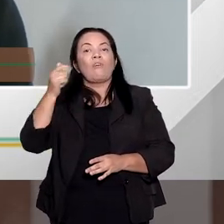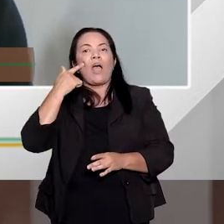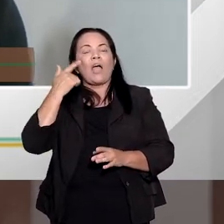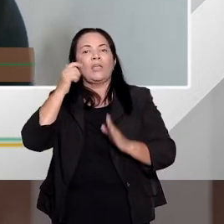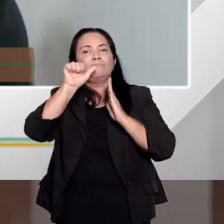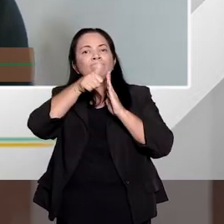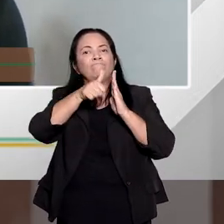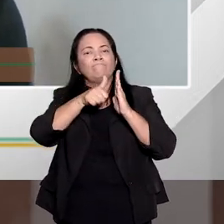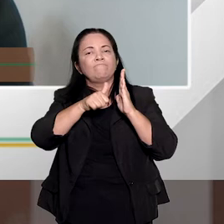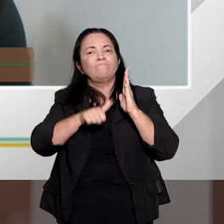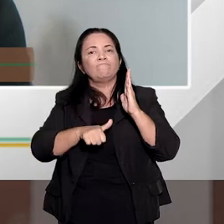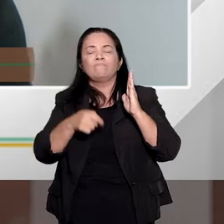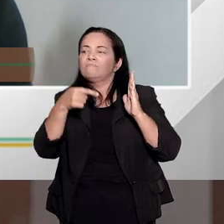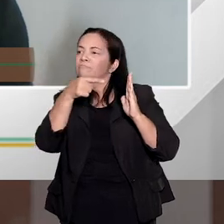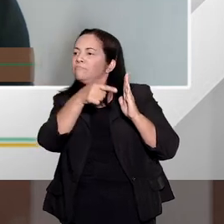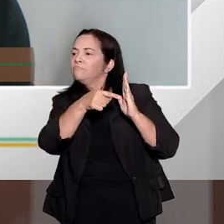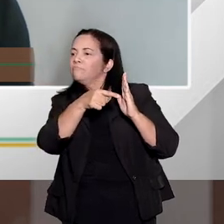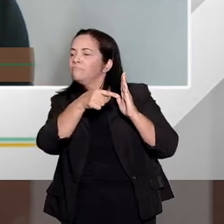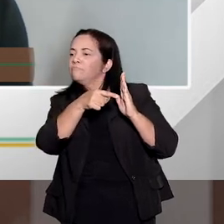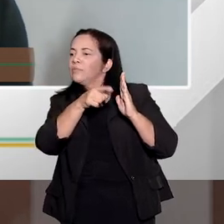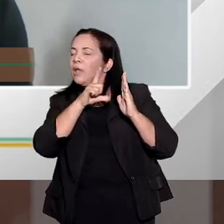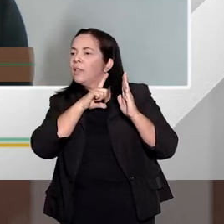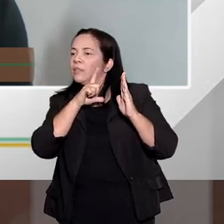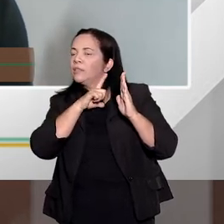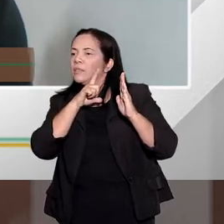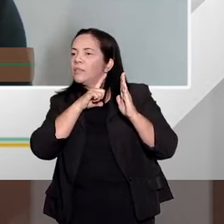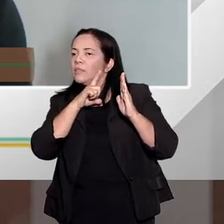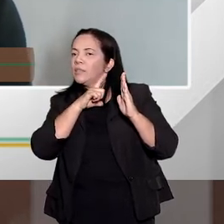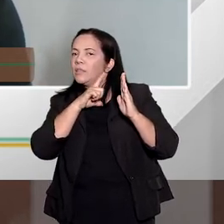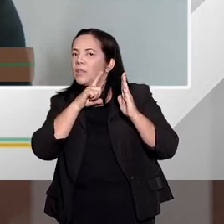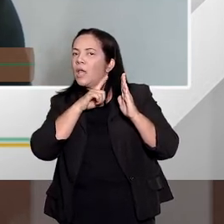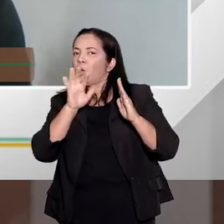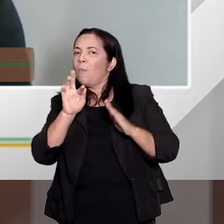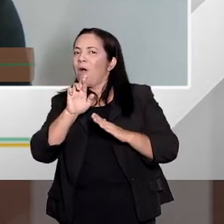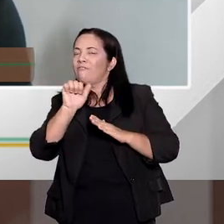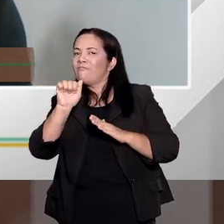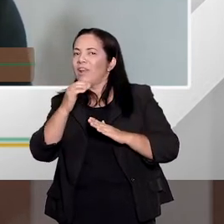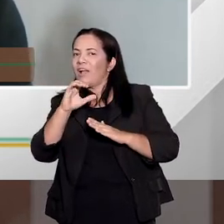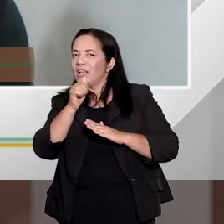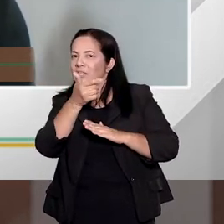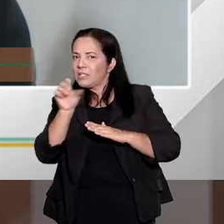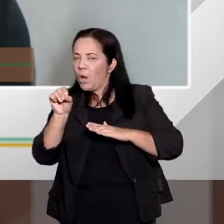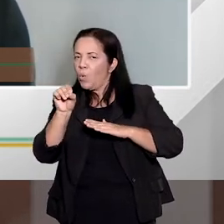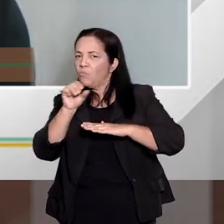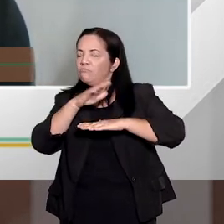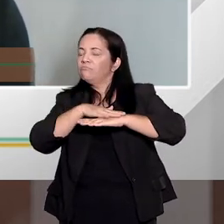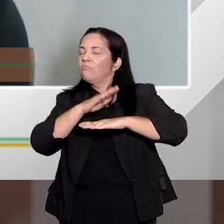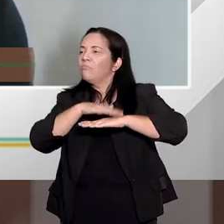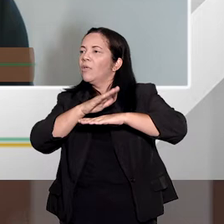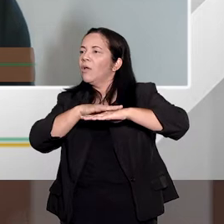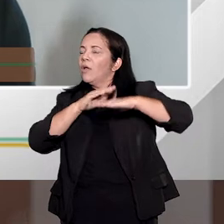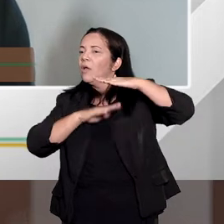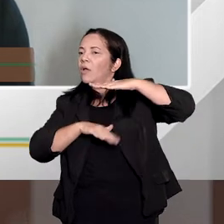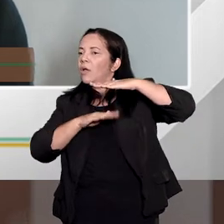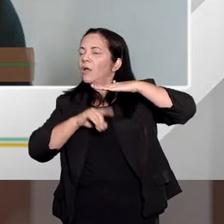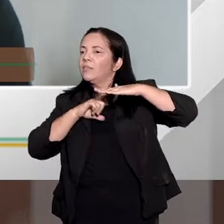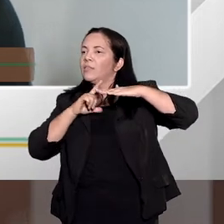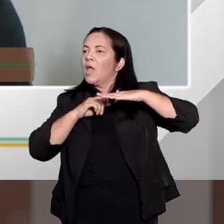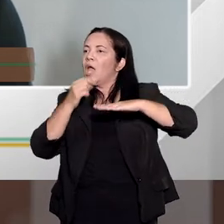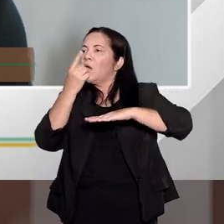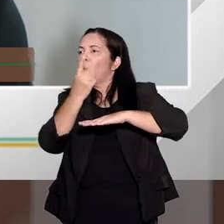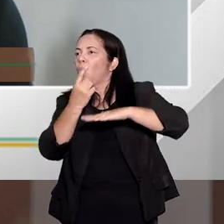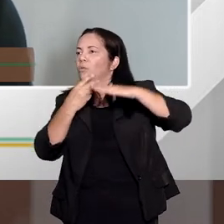de aumento e diminuição, há uma fração. Então, o legislador, ele pré-define, né? Uma margem ali, um terço,